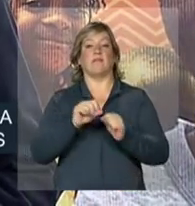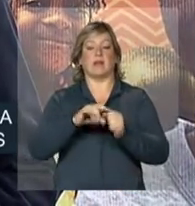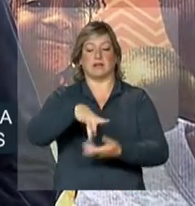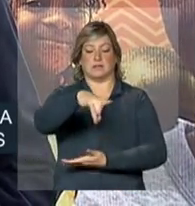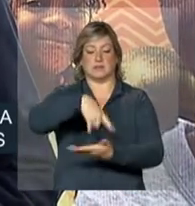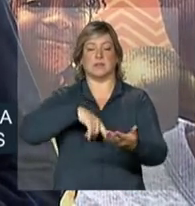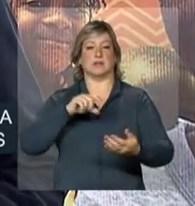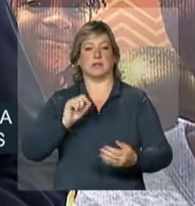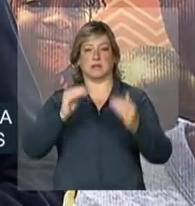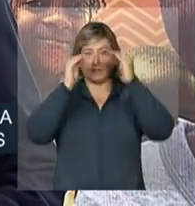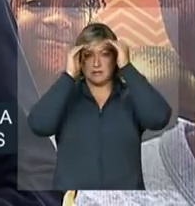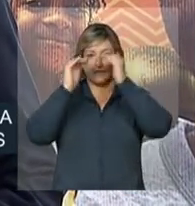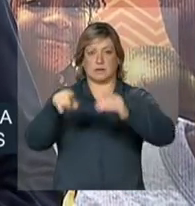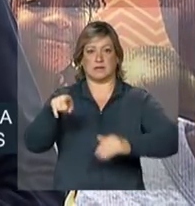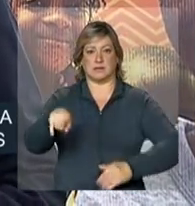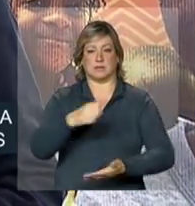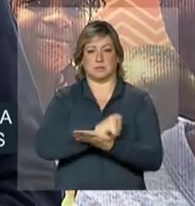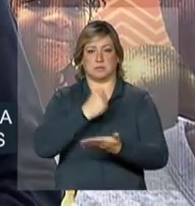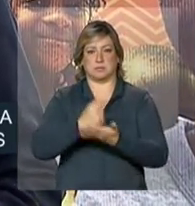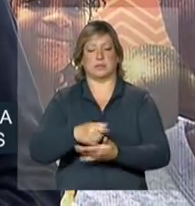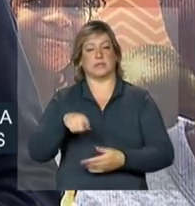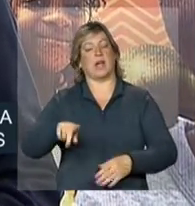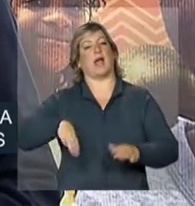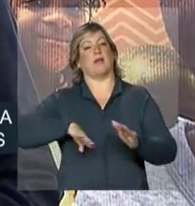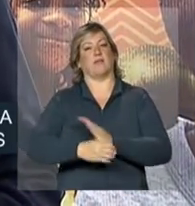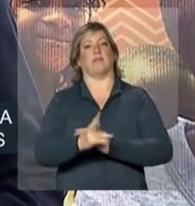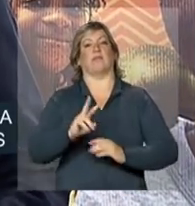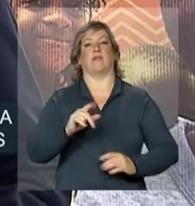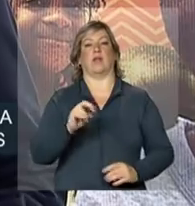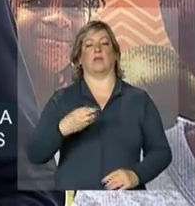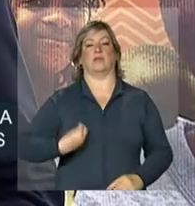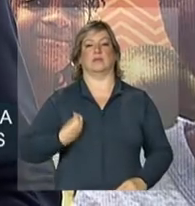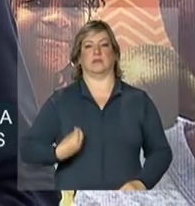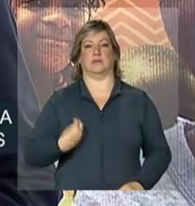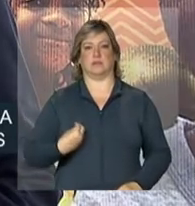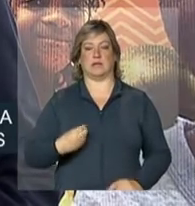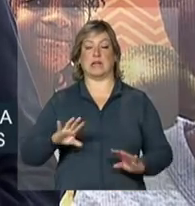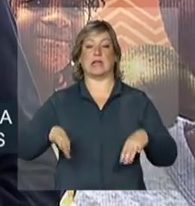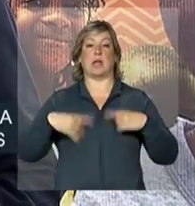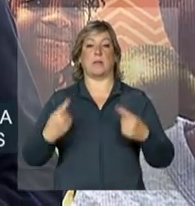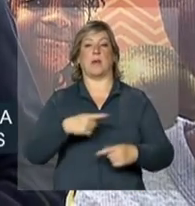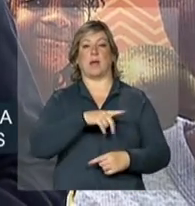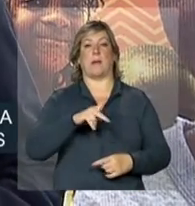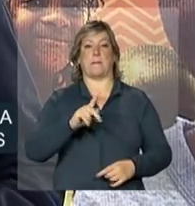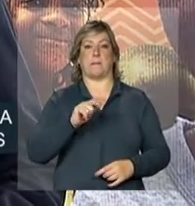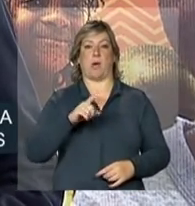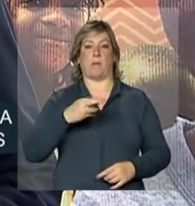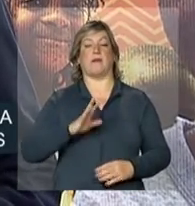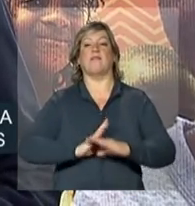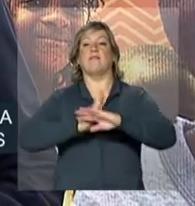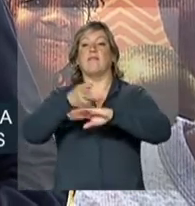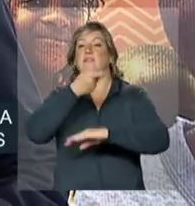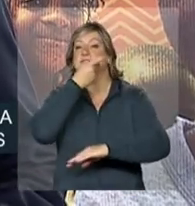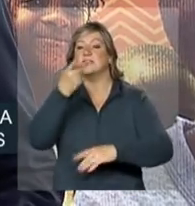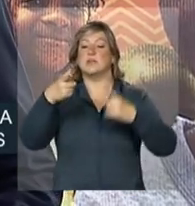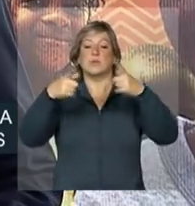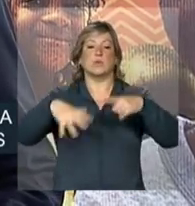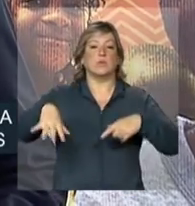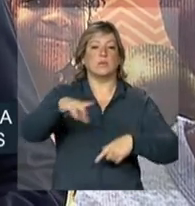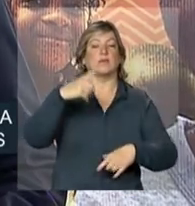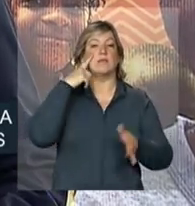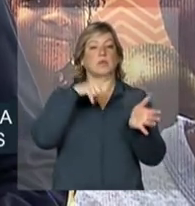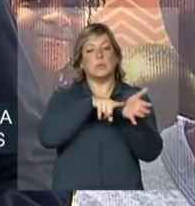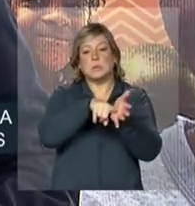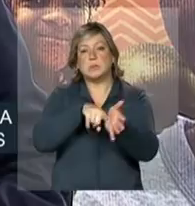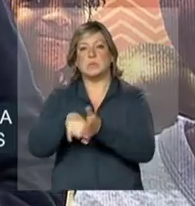de auto-reconhecimento e, a partir daí, a Palmares visita essas comunidades, fazendo levantamentos iniciais de dados